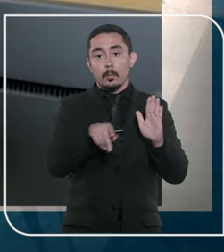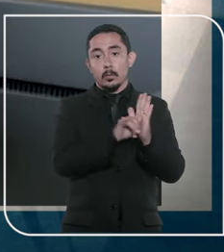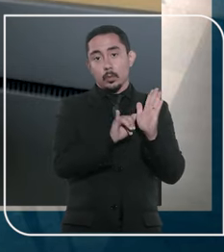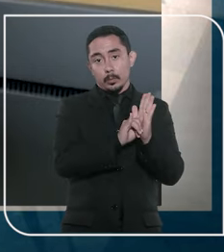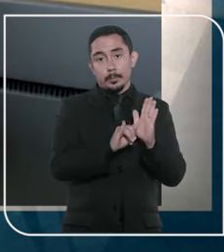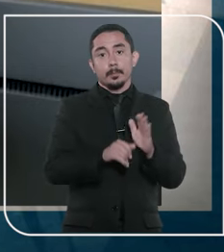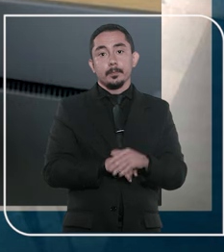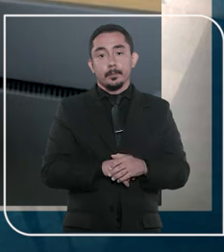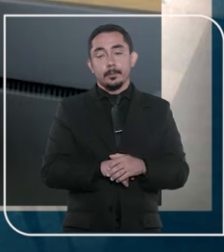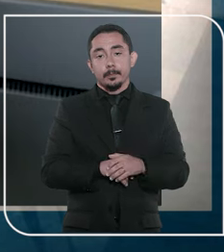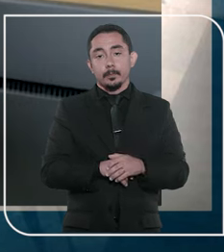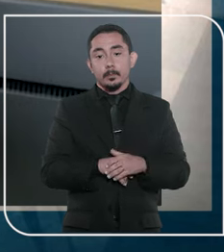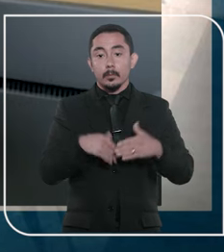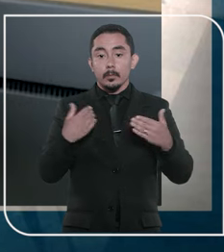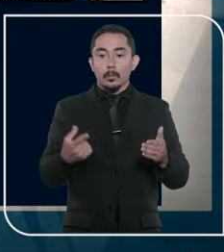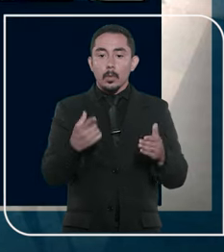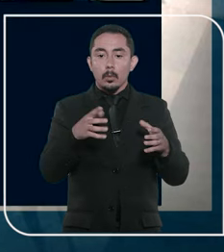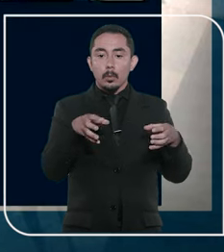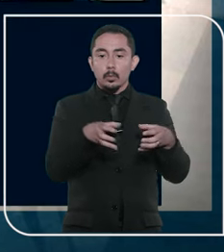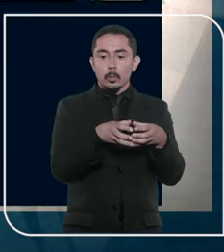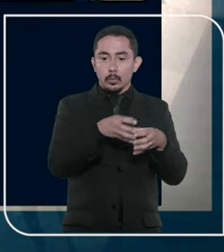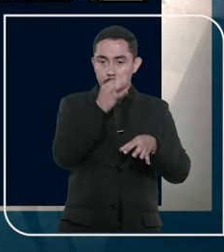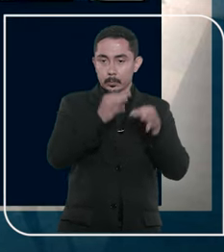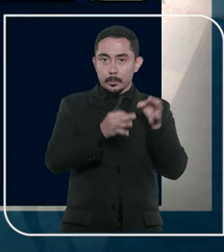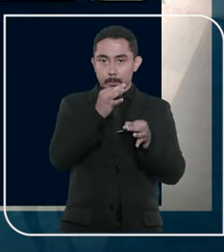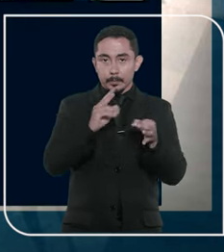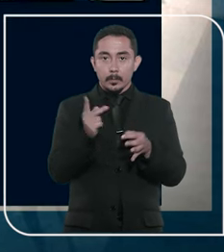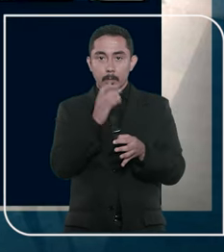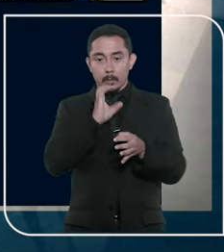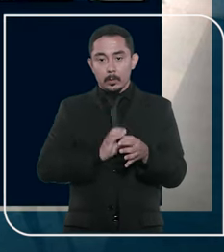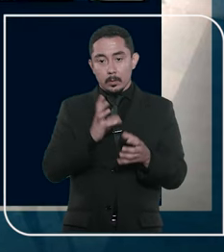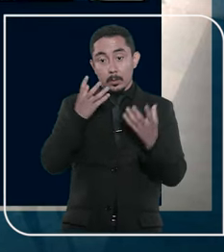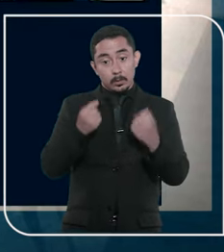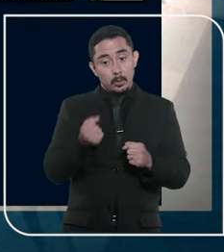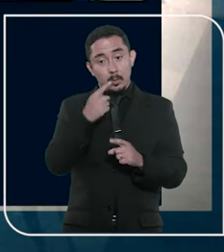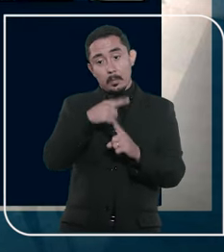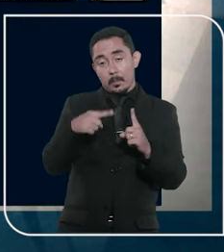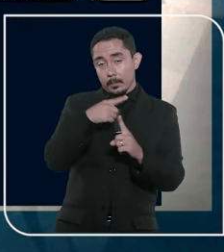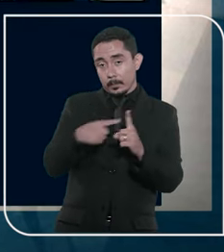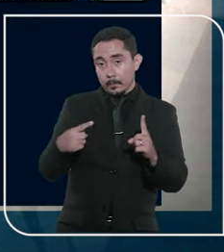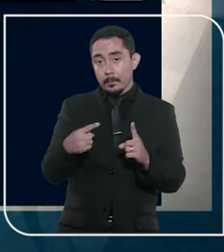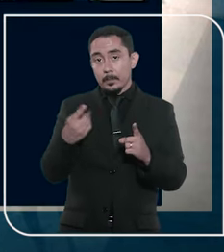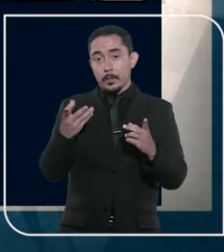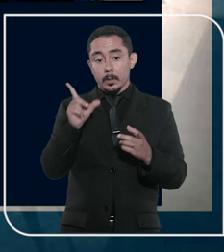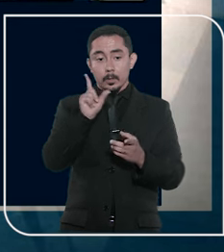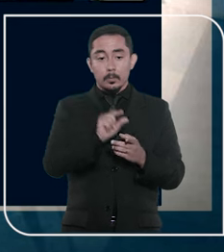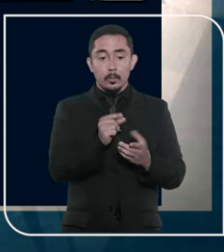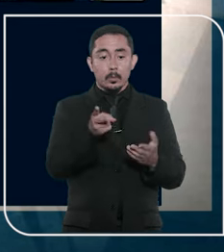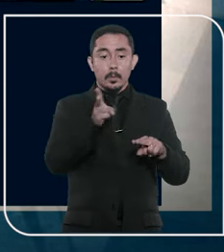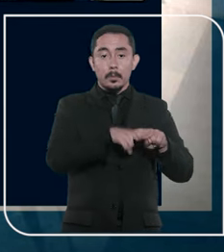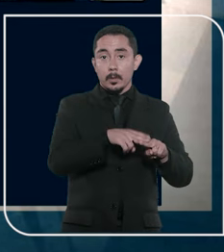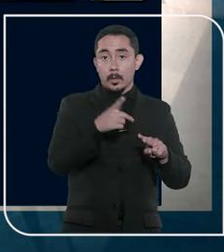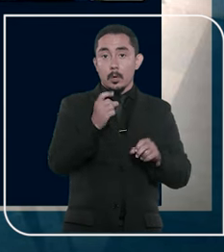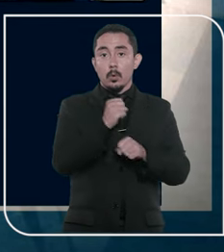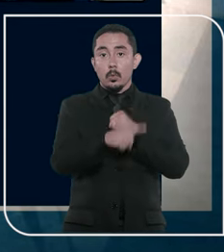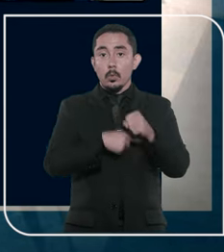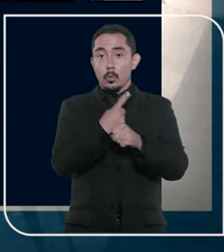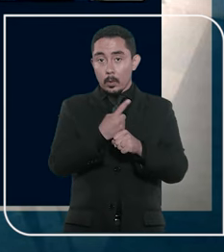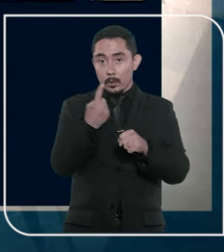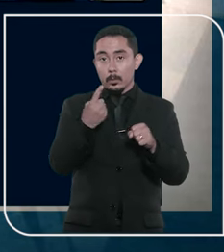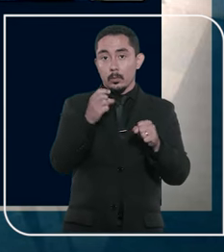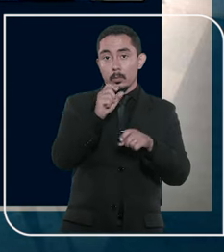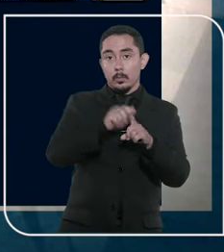e variedade de droga apreendida. Com isso, a turma julgadora concedeu o habeas corpus parcialmente para